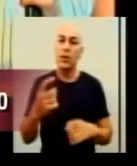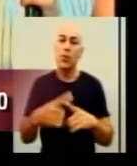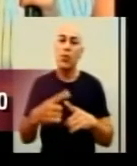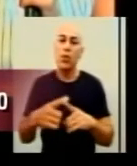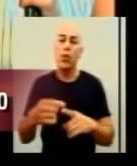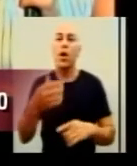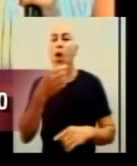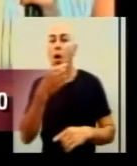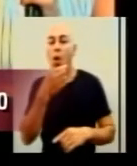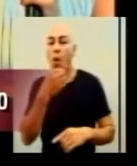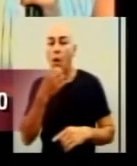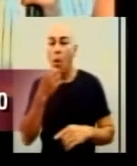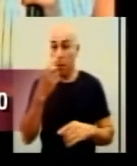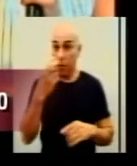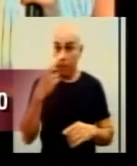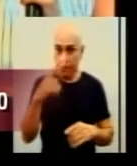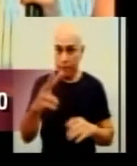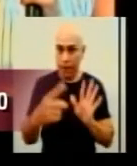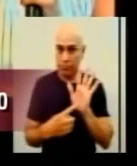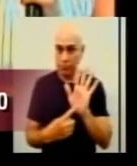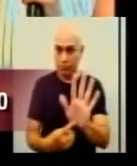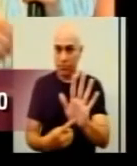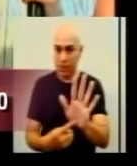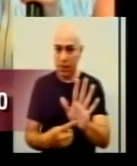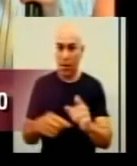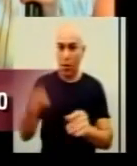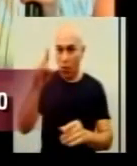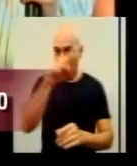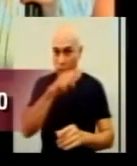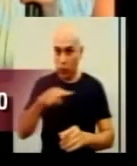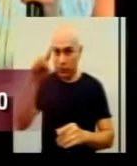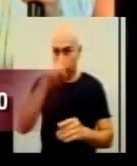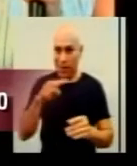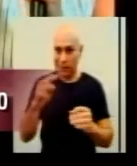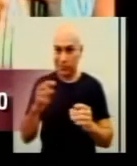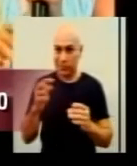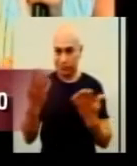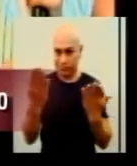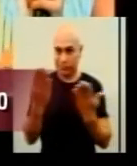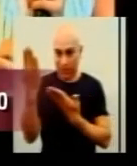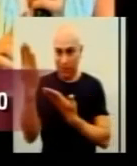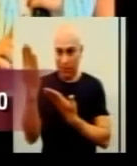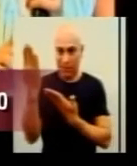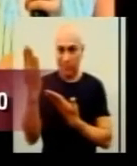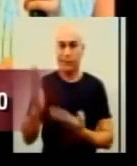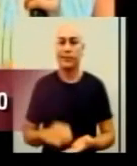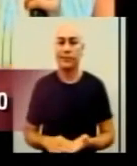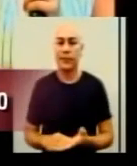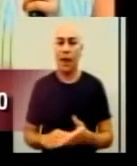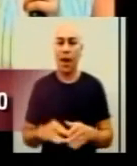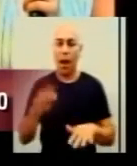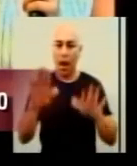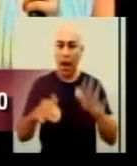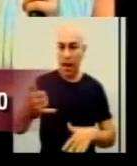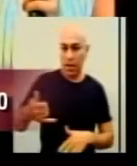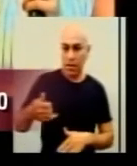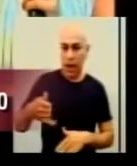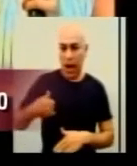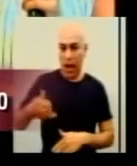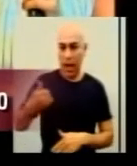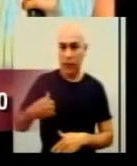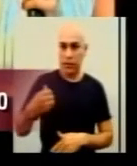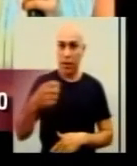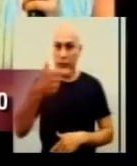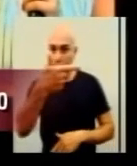Porque vocês podem verificar que nessas pizzas, né? O dado do masculino, né? Em relação à faixa etária de 20 a